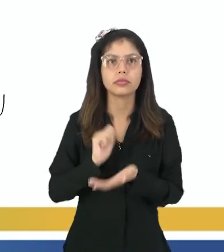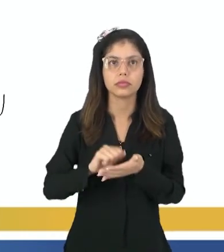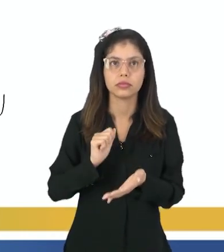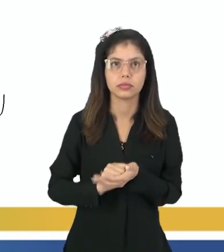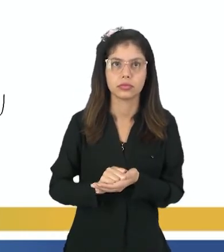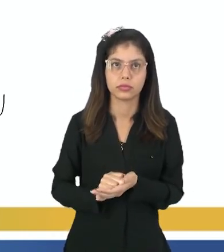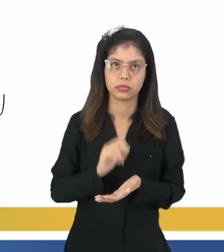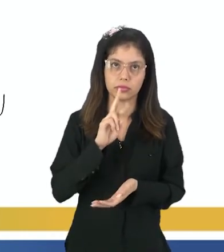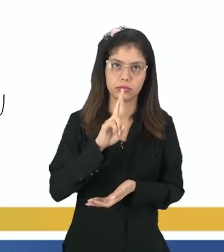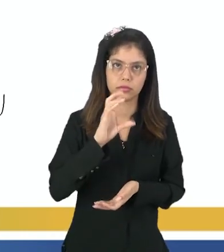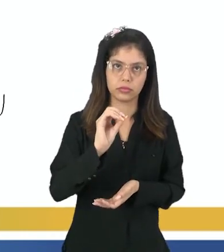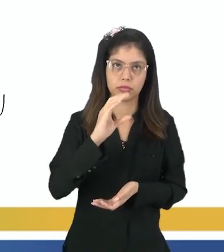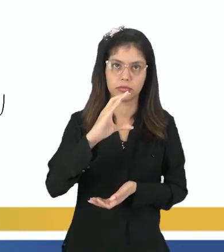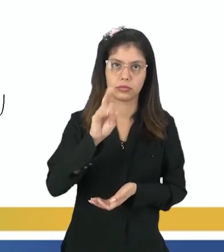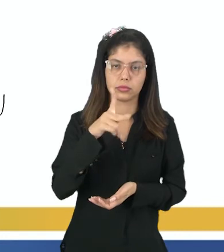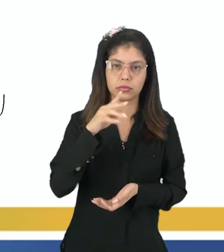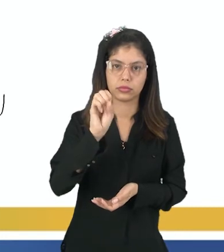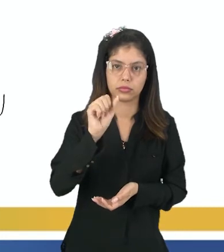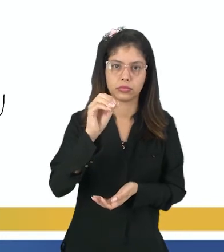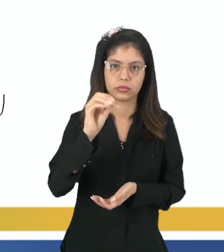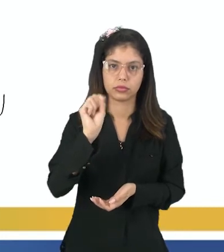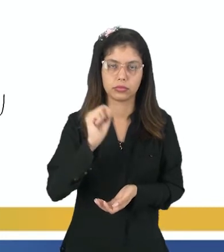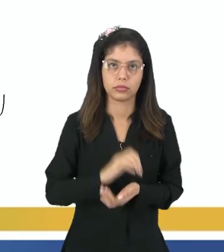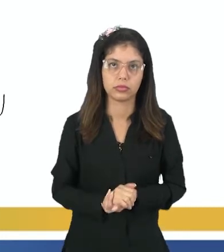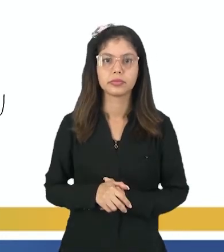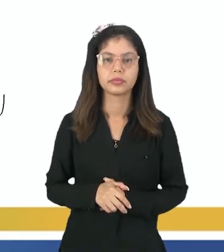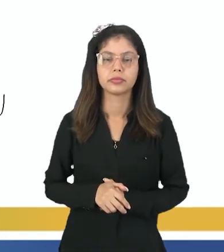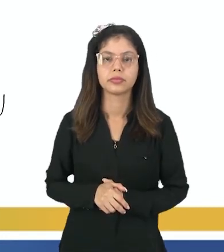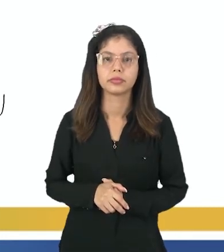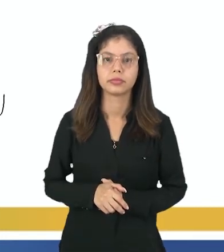planetas rochosos.